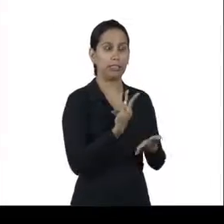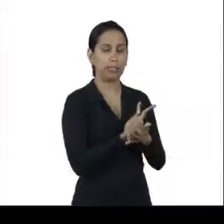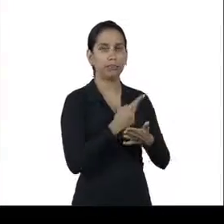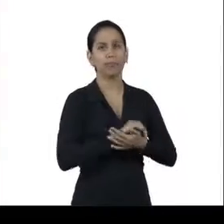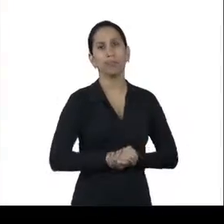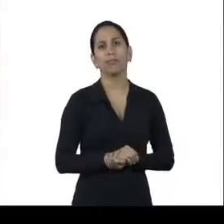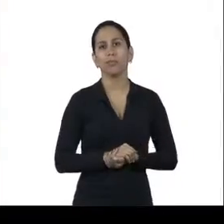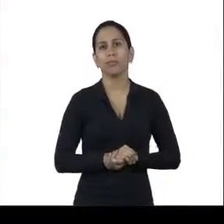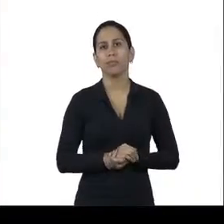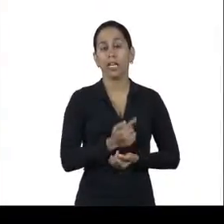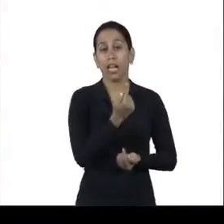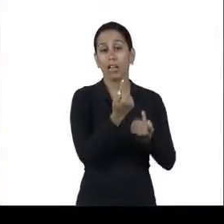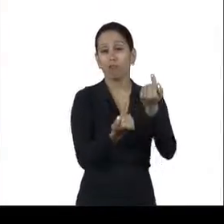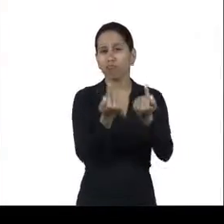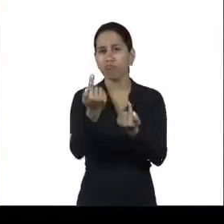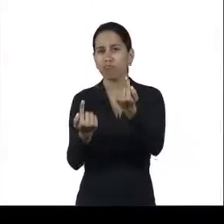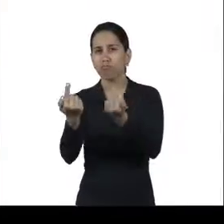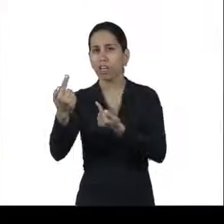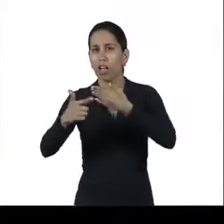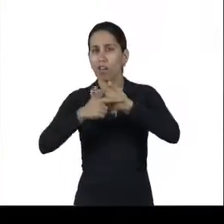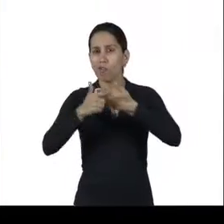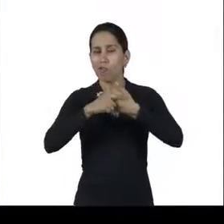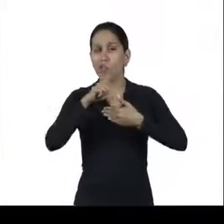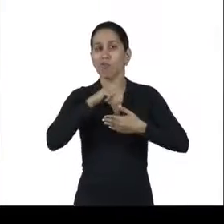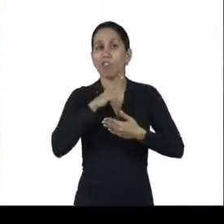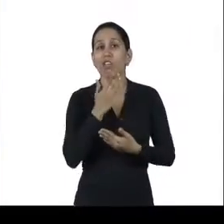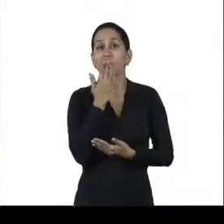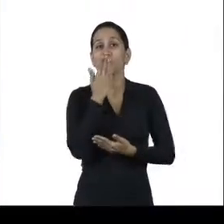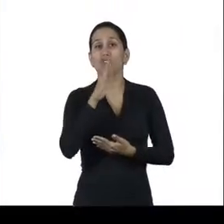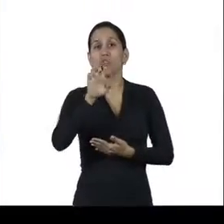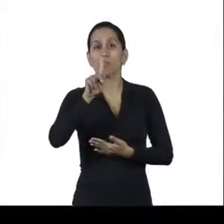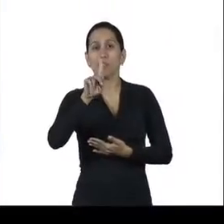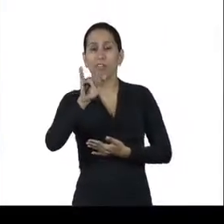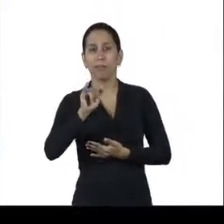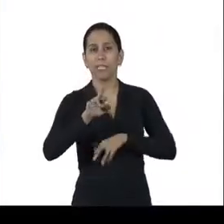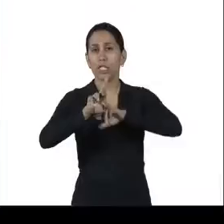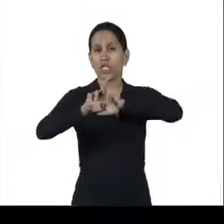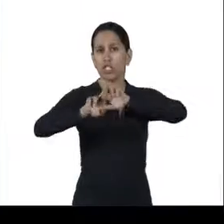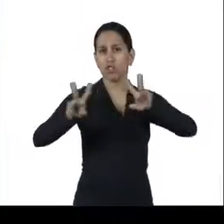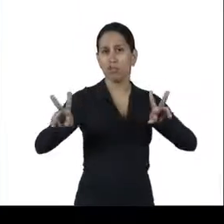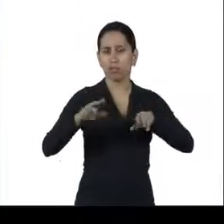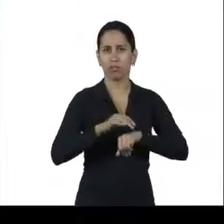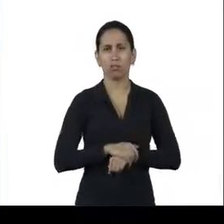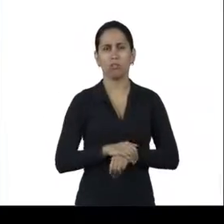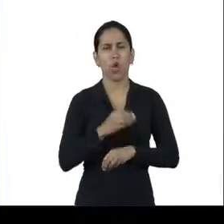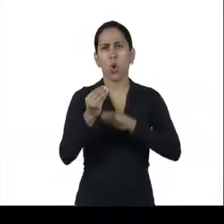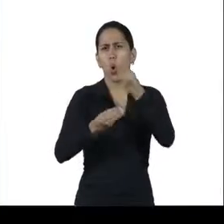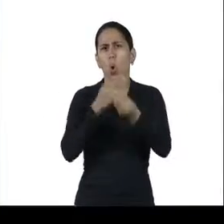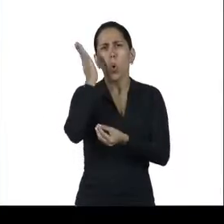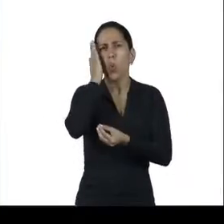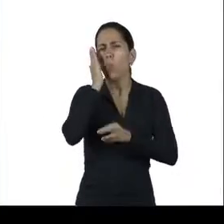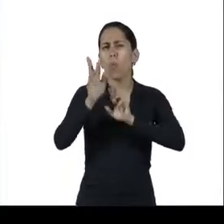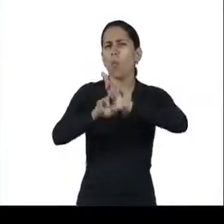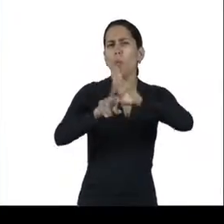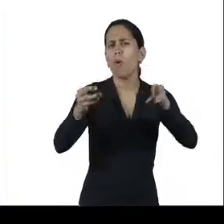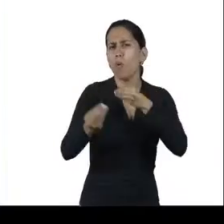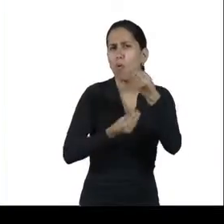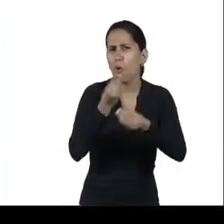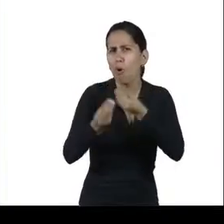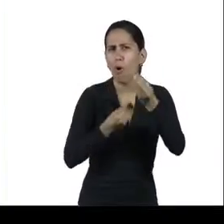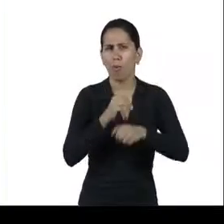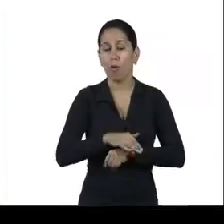exige um EPI específico. E o que determina qual equipamento de segurança vai ser necessário é a avaliação dos riscos ambientais.